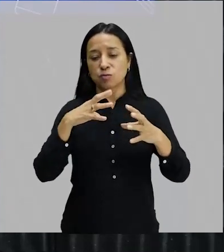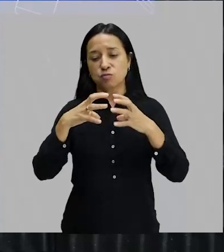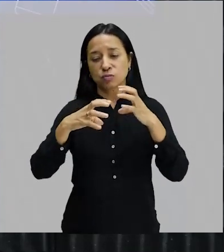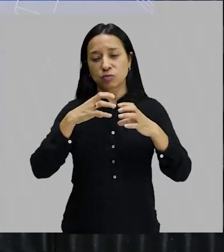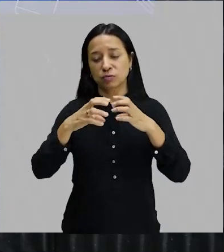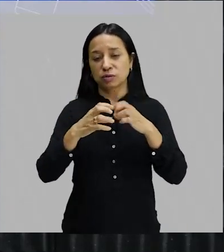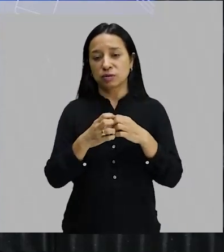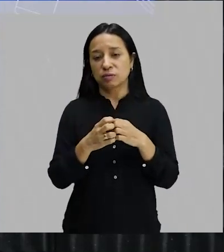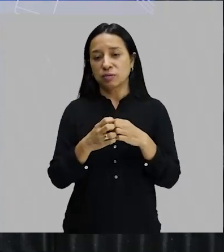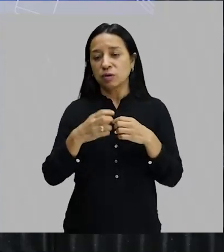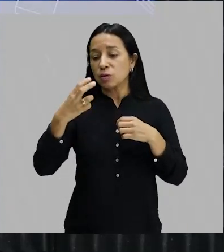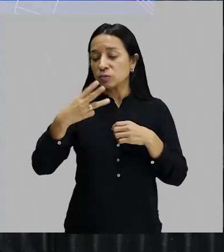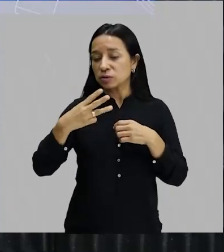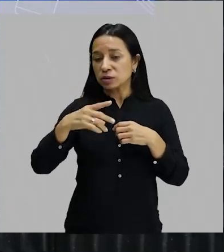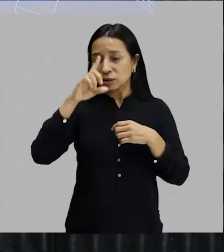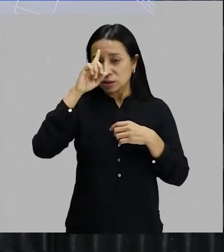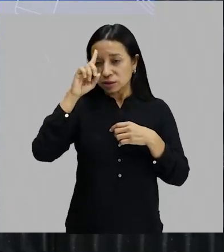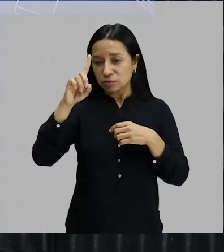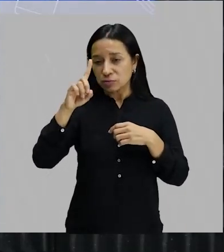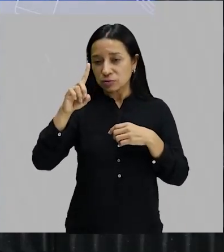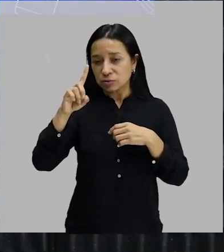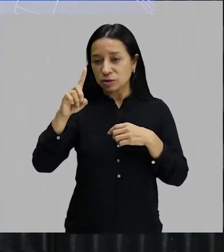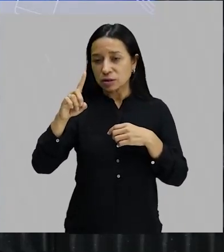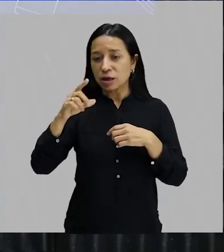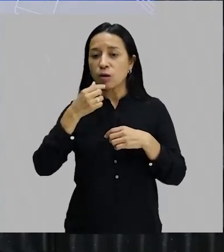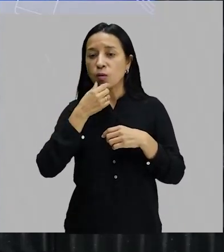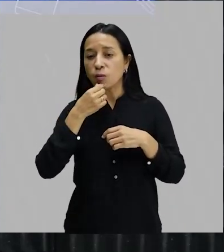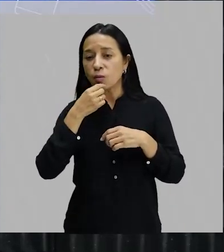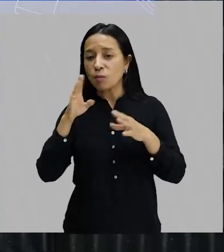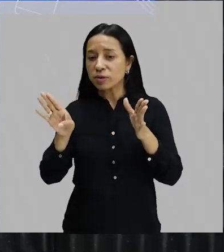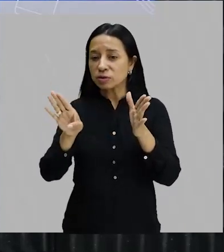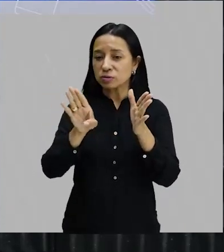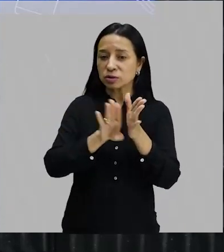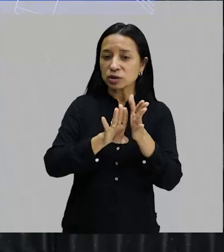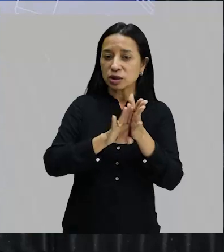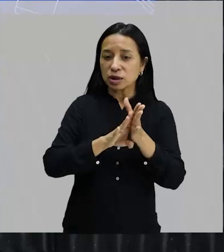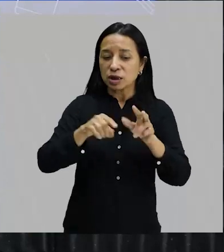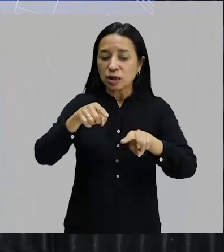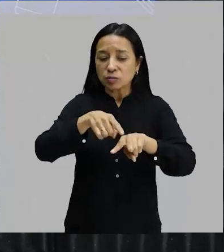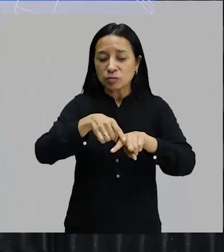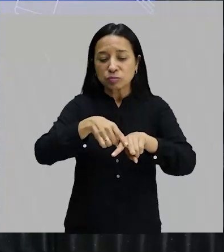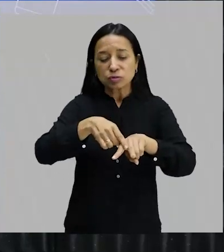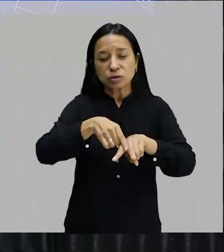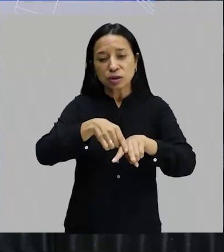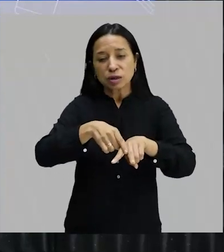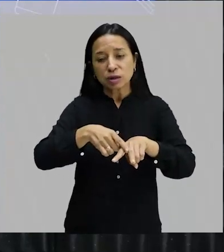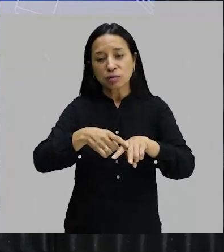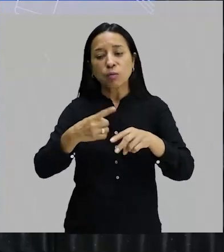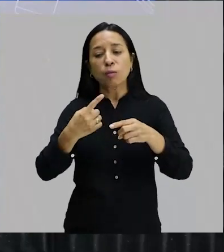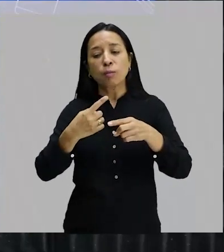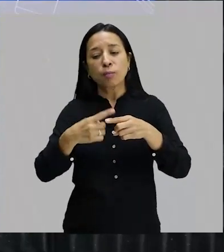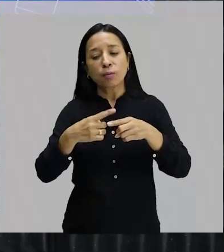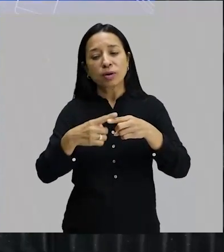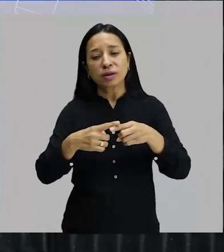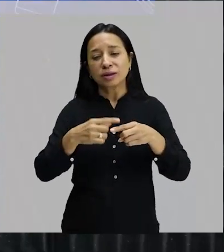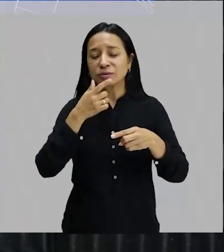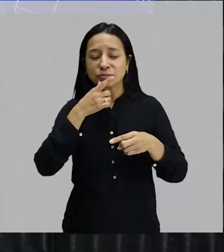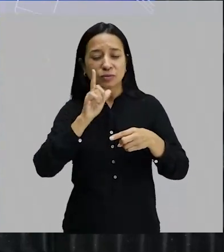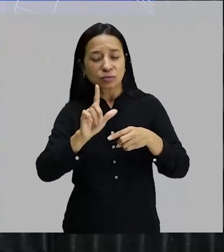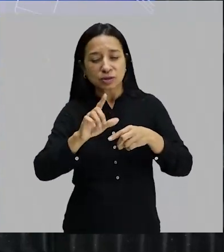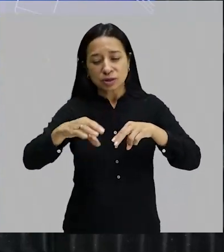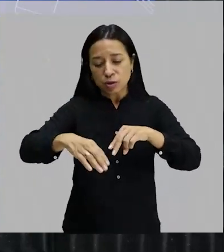menos do que Vila Lobos, que estava com o dedão machucado, chega com chinelo. Por quê? Porque ele não conseguia carroçar os sapatos. Aí a crítica caiu